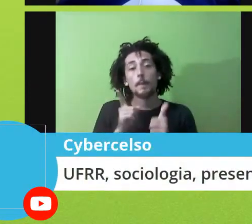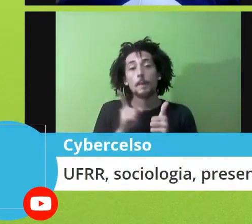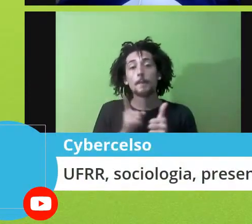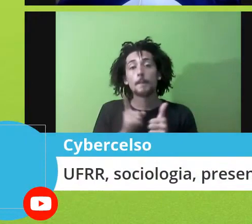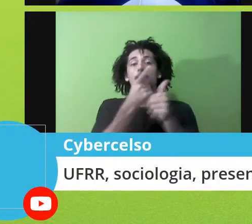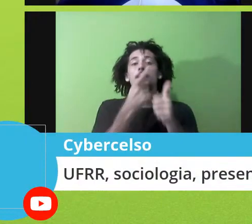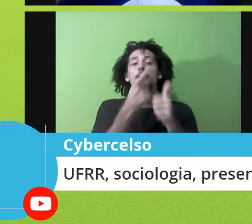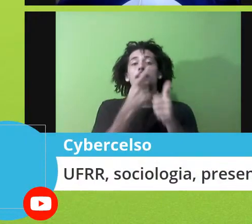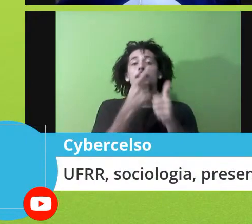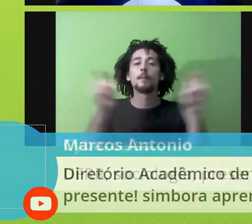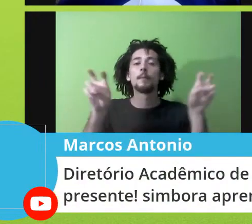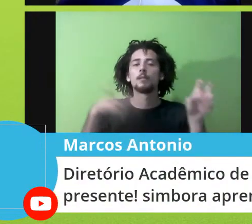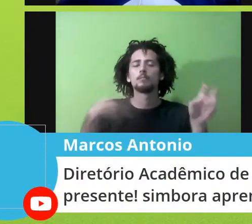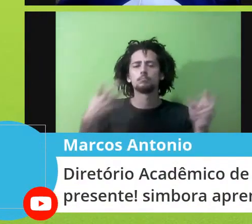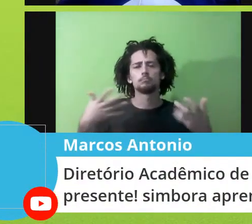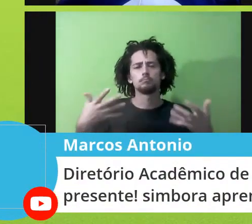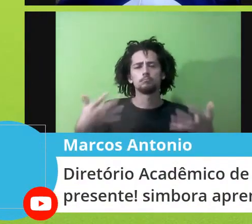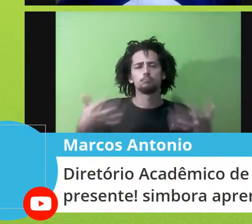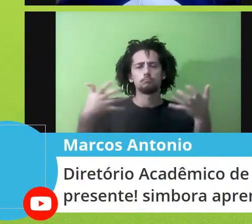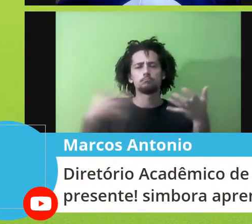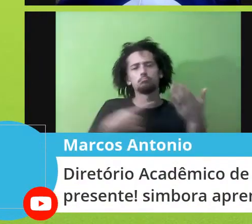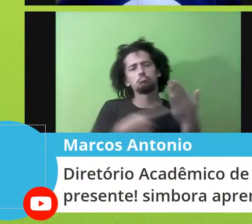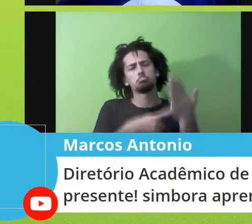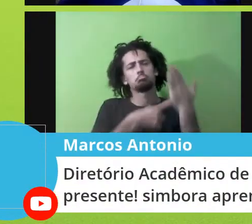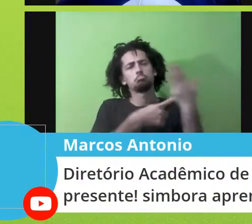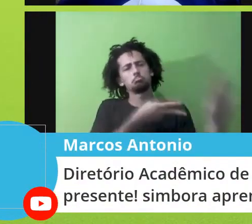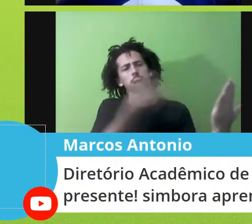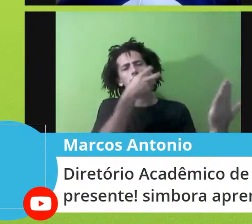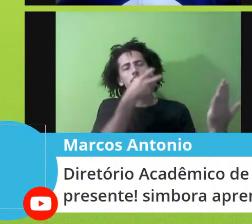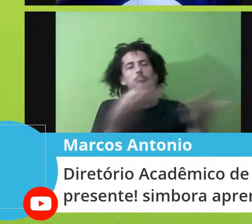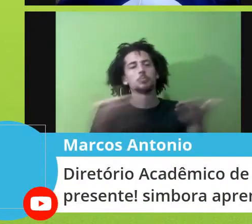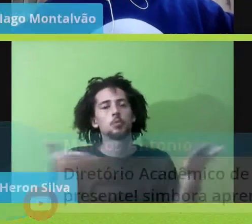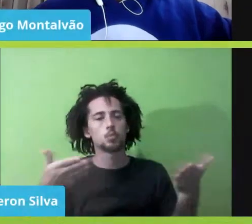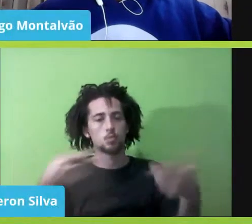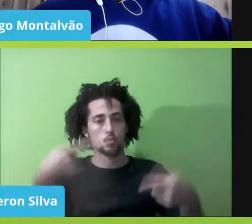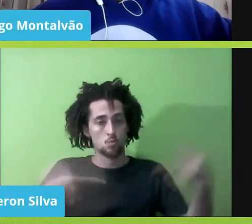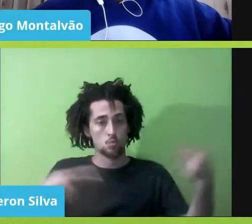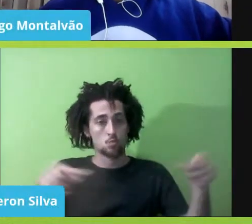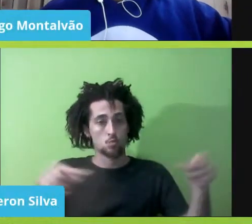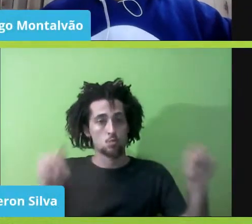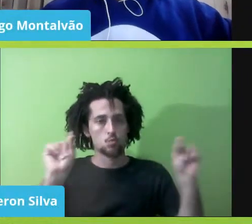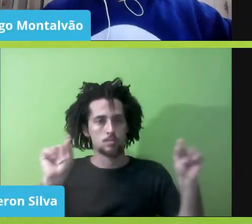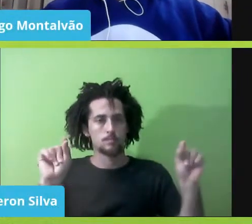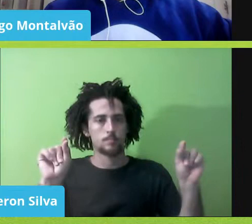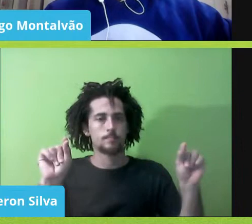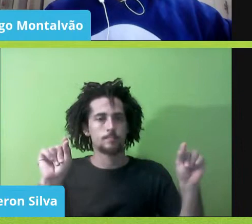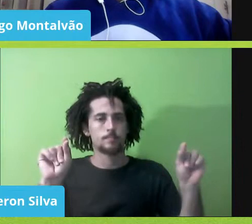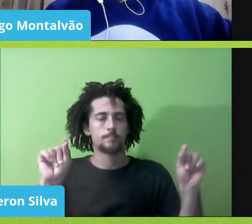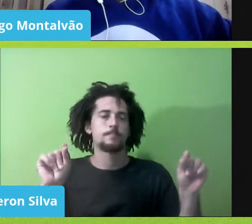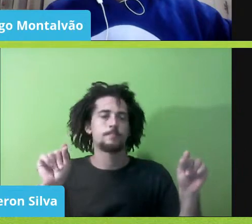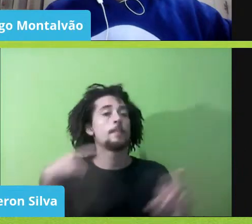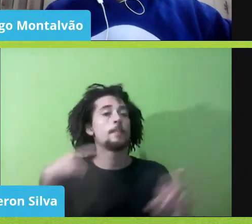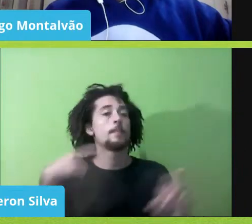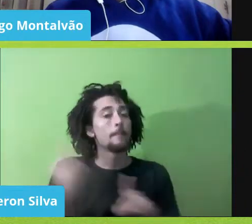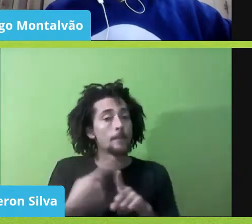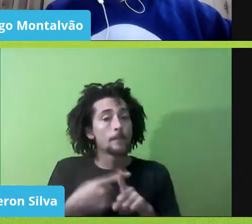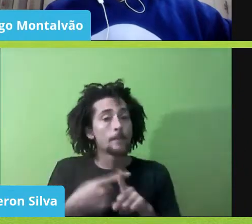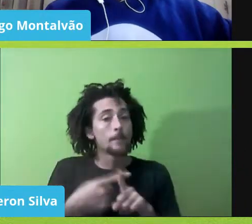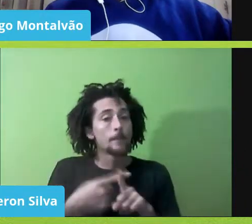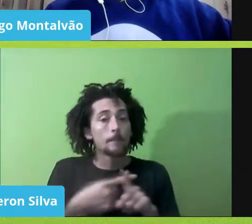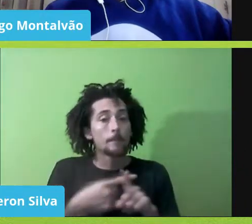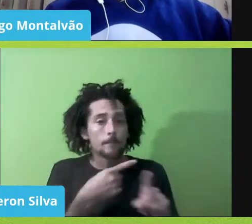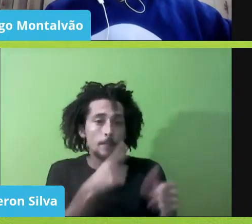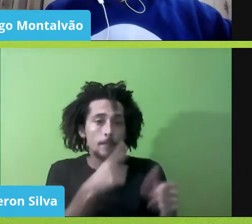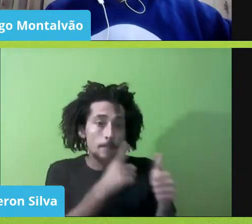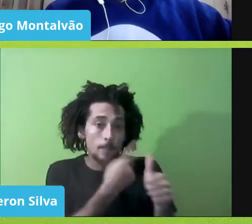defrontei, trabalhando com indígenas, com uma constituição nova, porque, no primeiro momento, quando